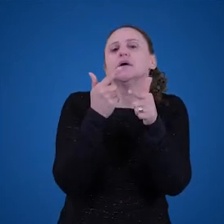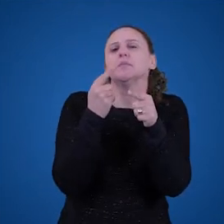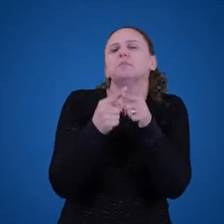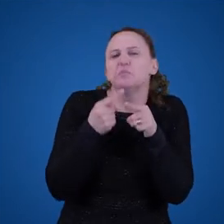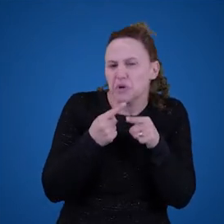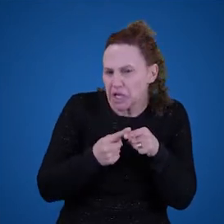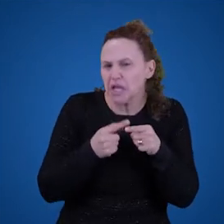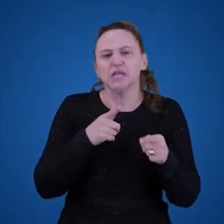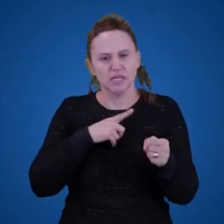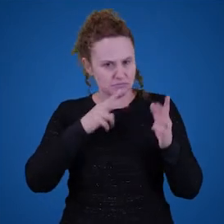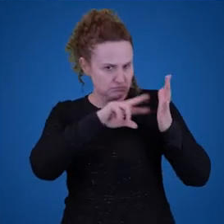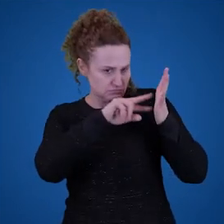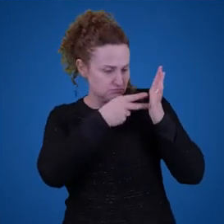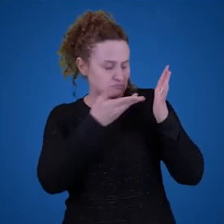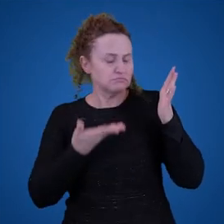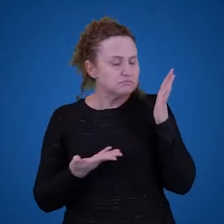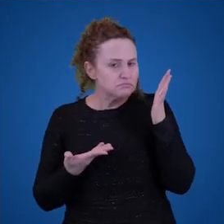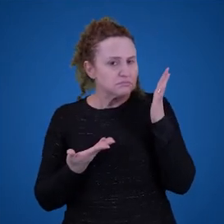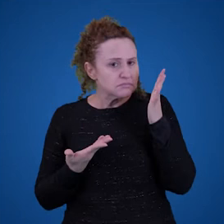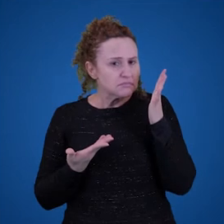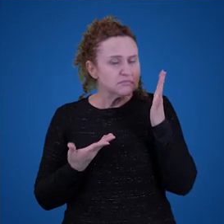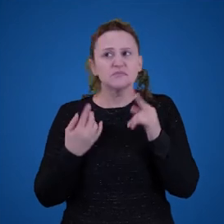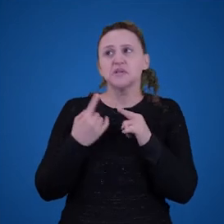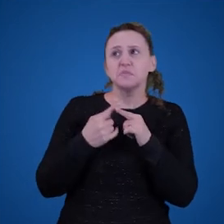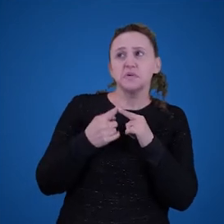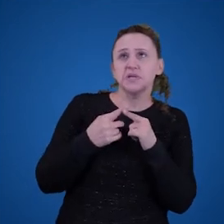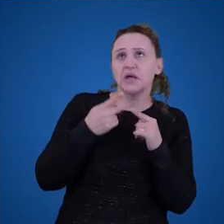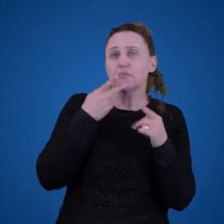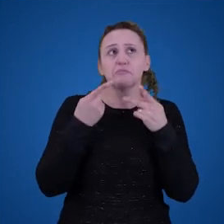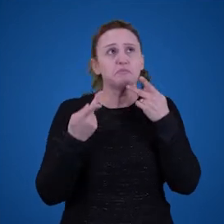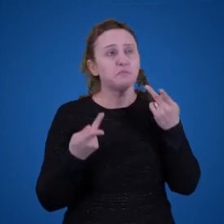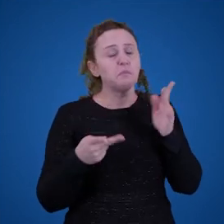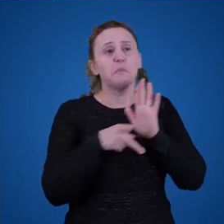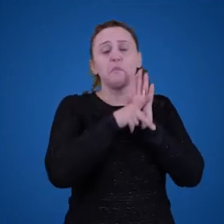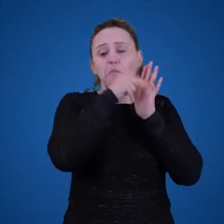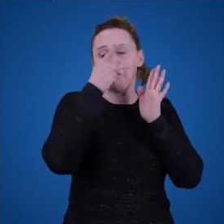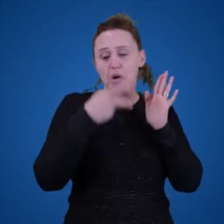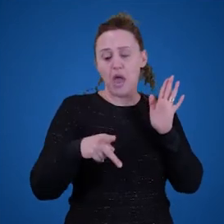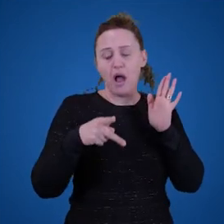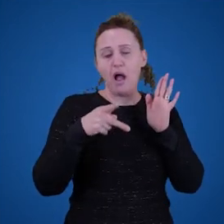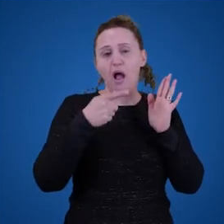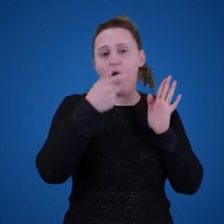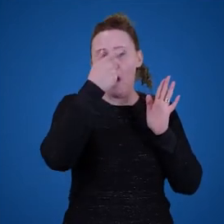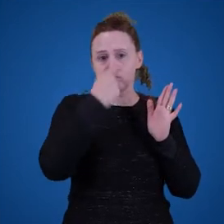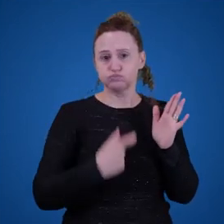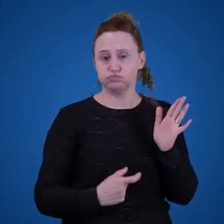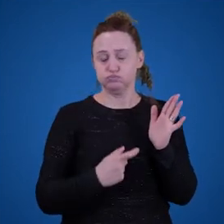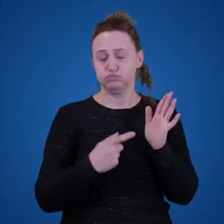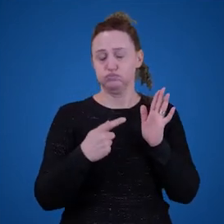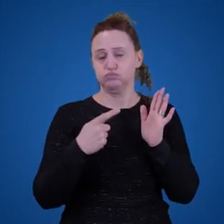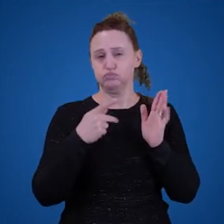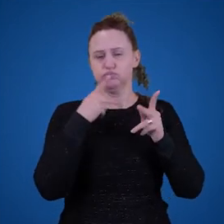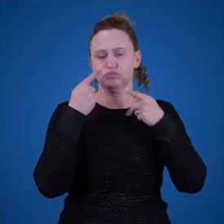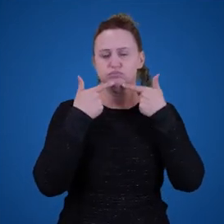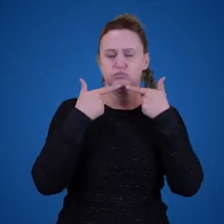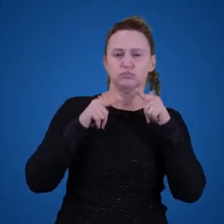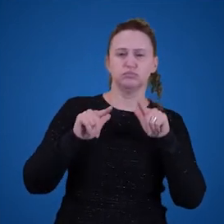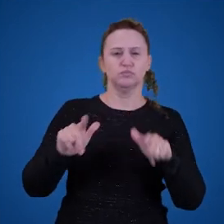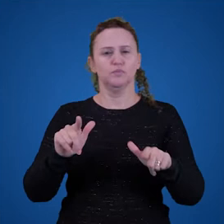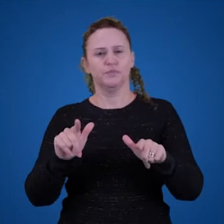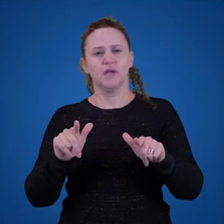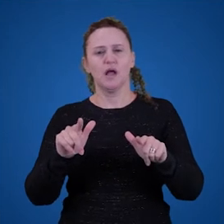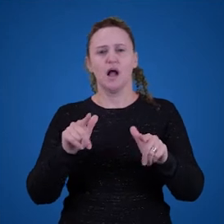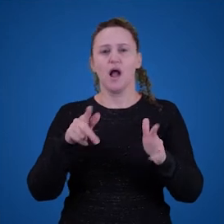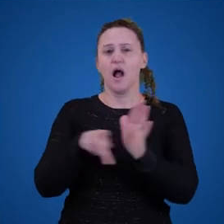significado, né? Será que é porque eu sou um falante de uma língua específica? Ou será que isso tem a ver com a própria